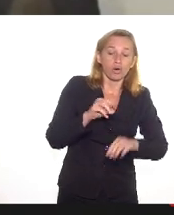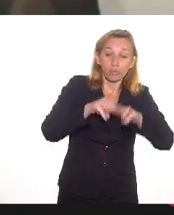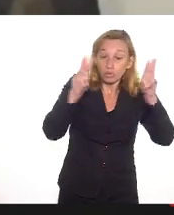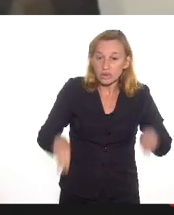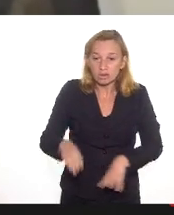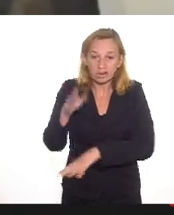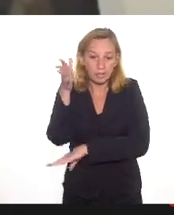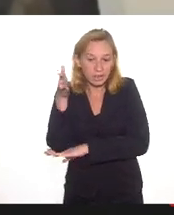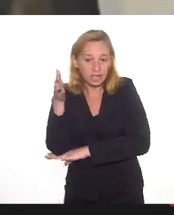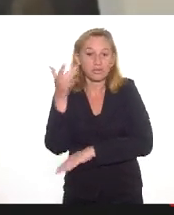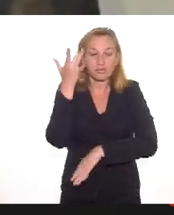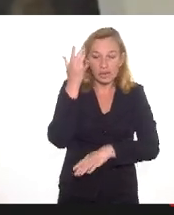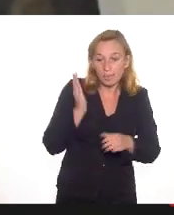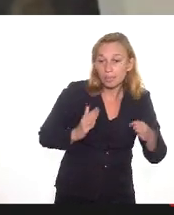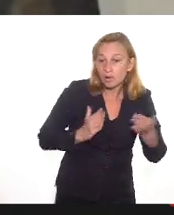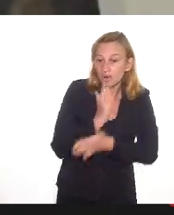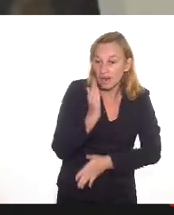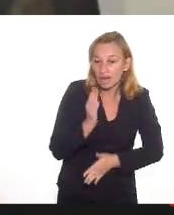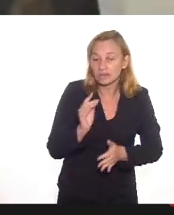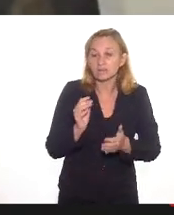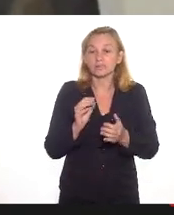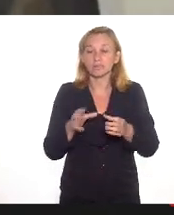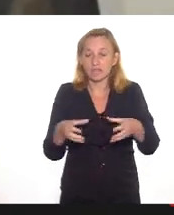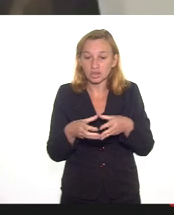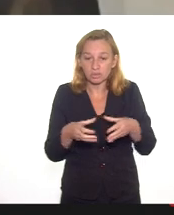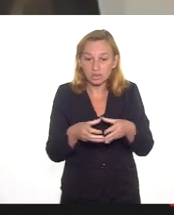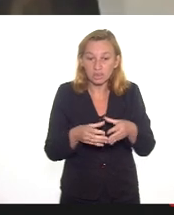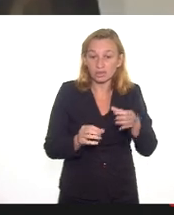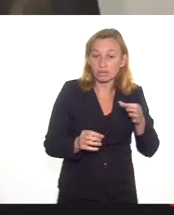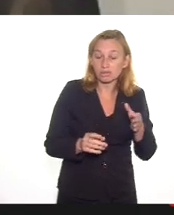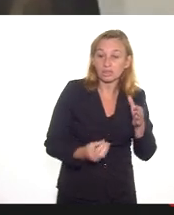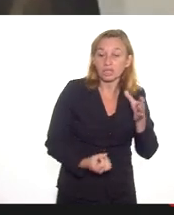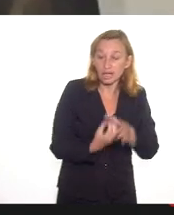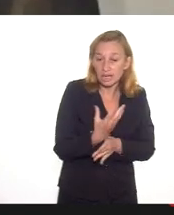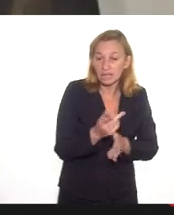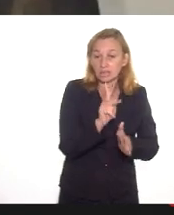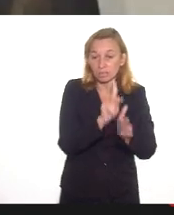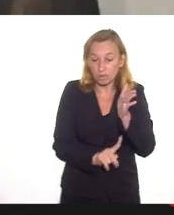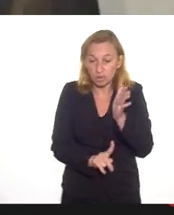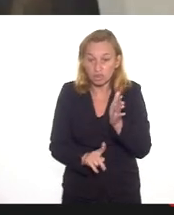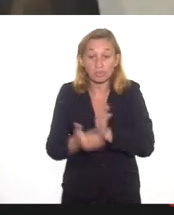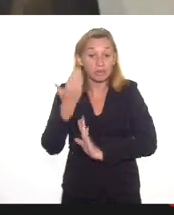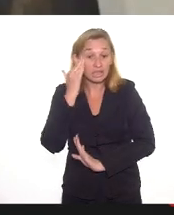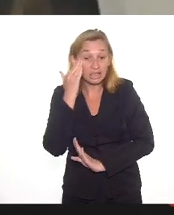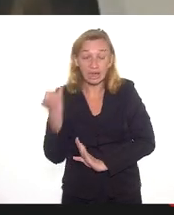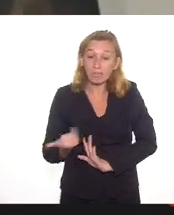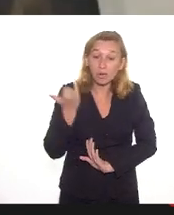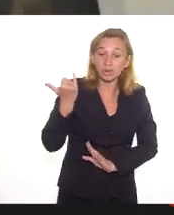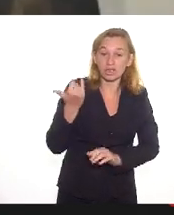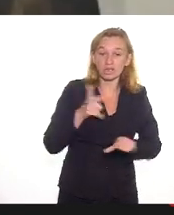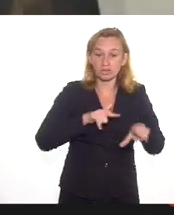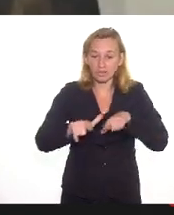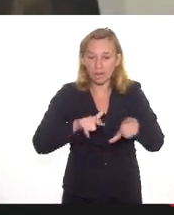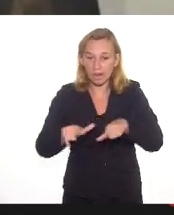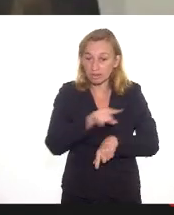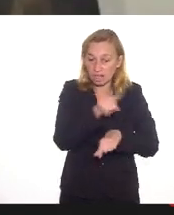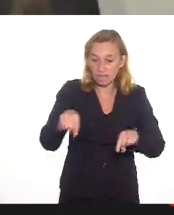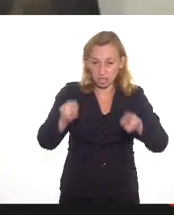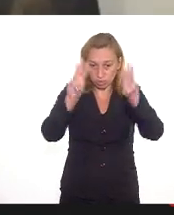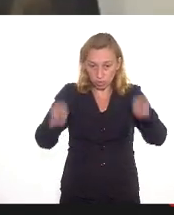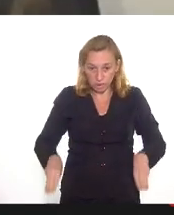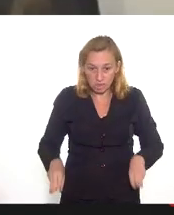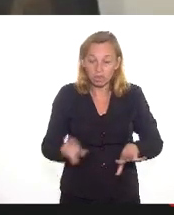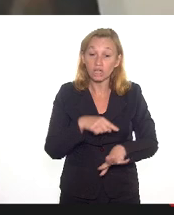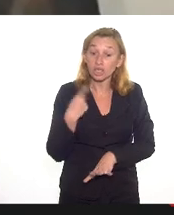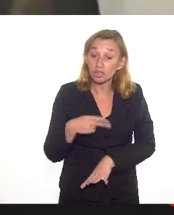aprovados pela Comissão de Avaliação de Projetos por entendermos a relevância do trabalho desses museus. E aqui